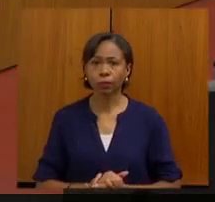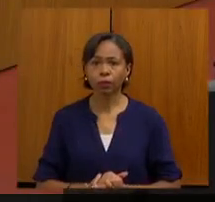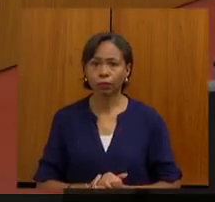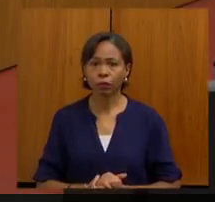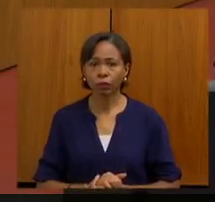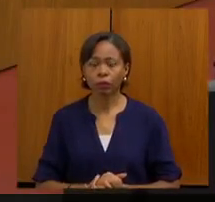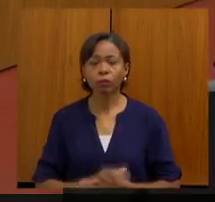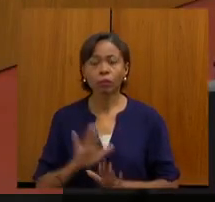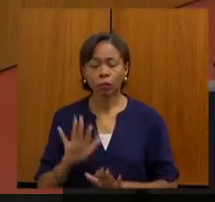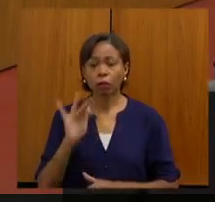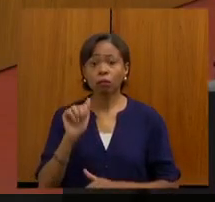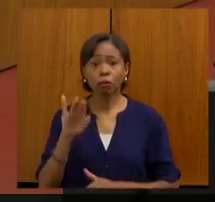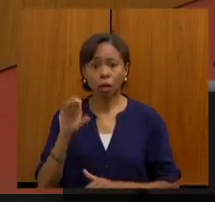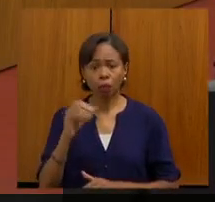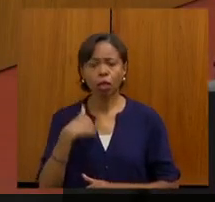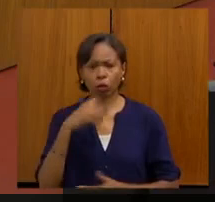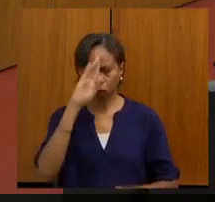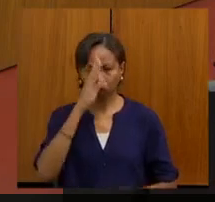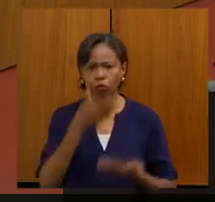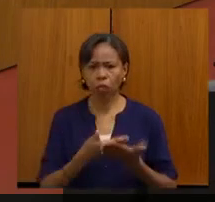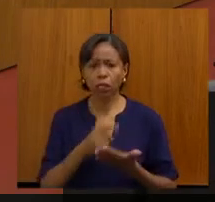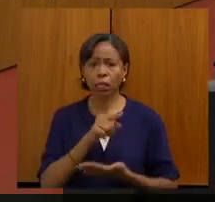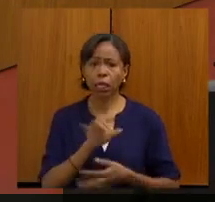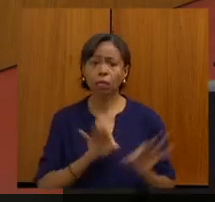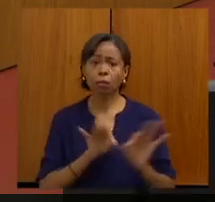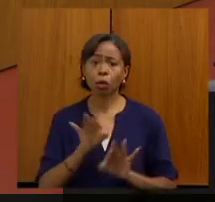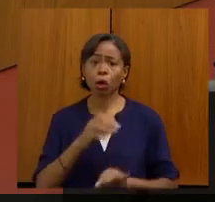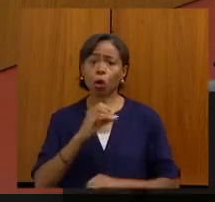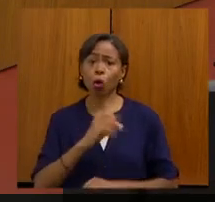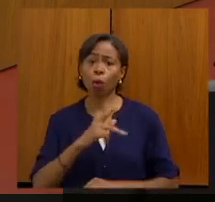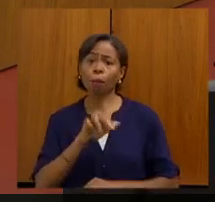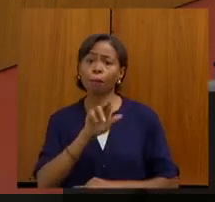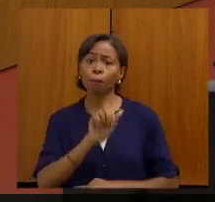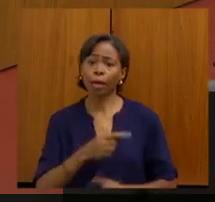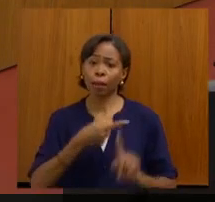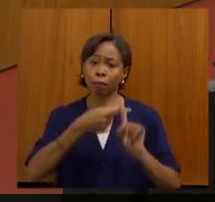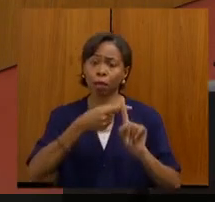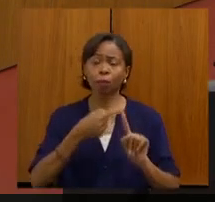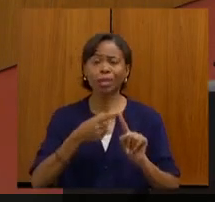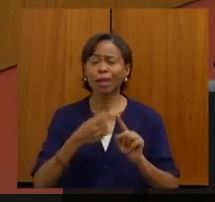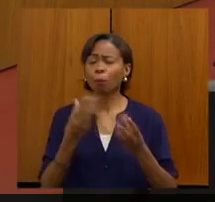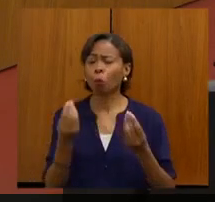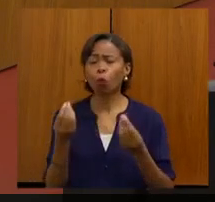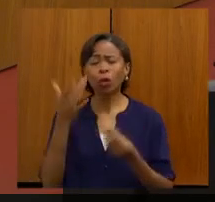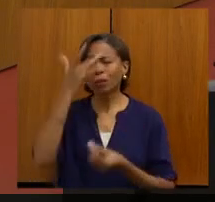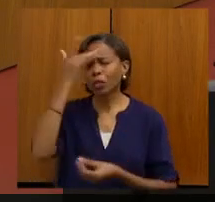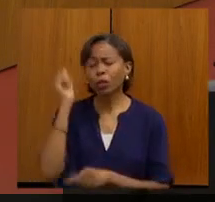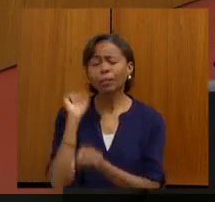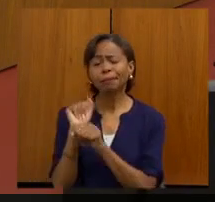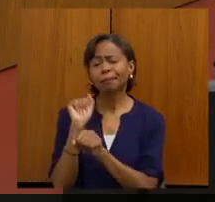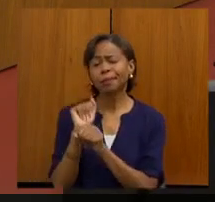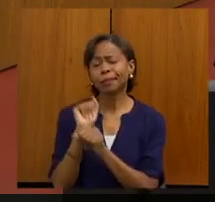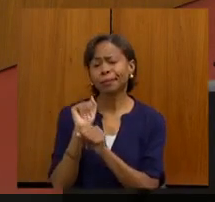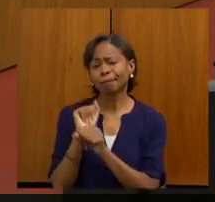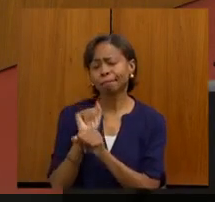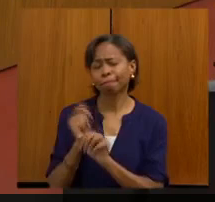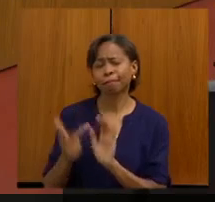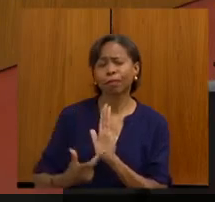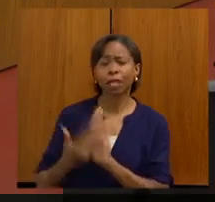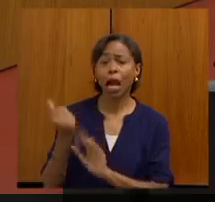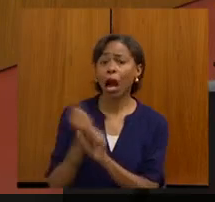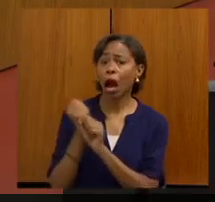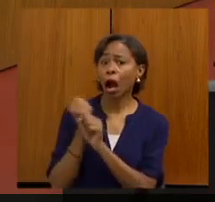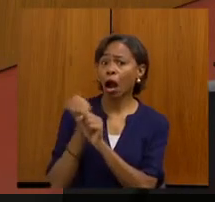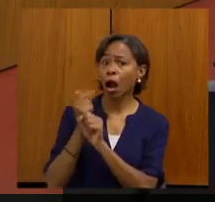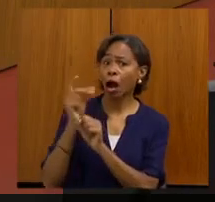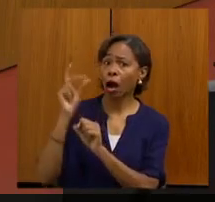Fábio, estou muito confiante nesse programa Opera Mais, porque a gente sabe que tem milhares de pessoas na fila aguardando cirurgias aí. Aguardando, sim, cirurgias há anos.